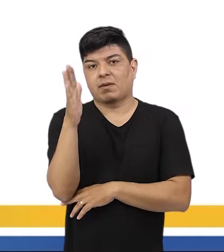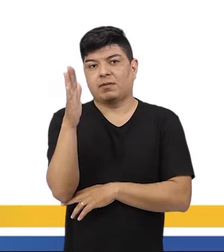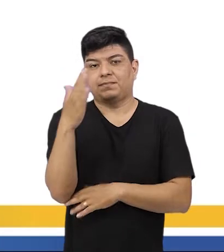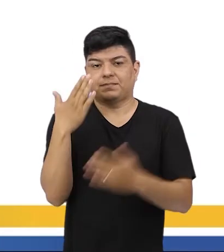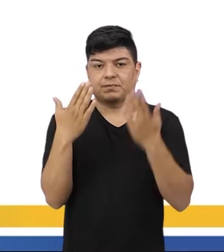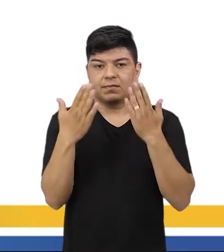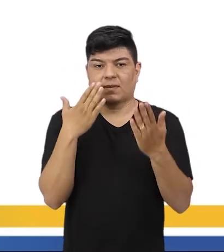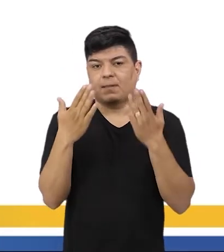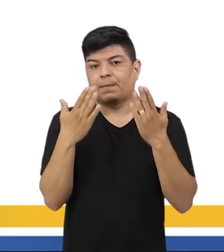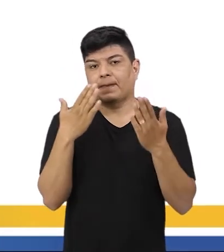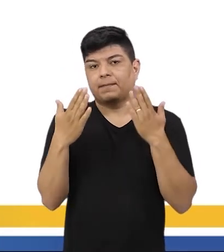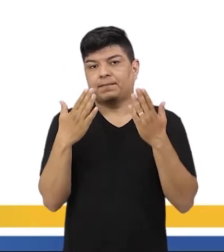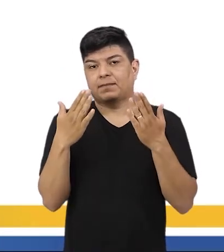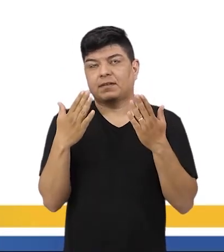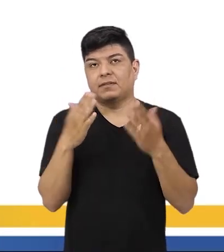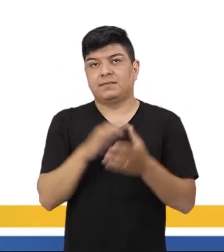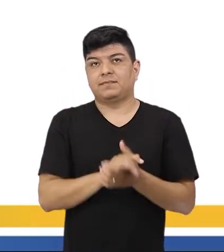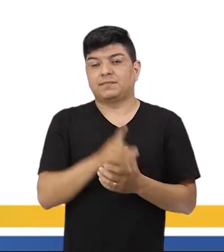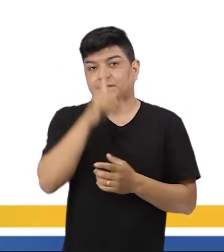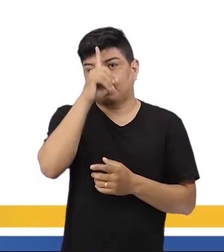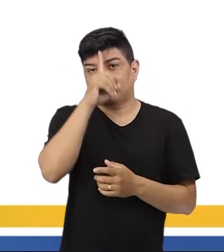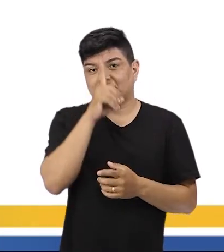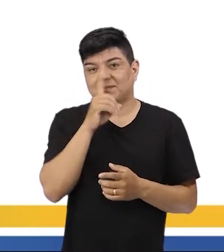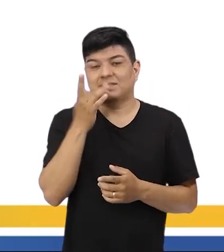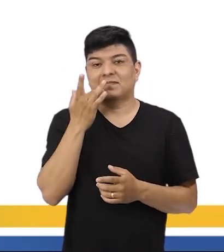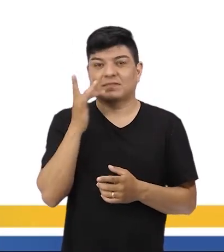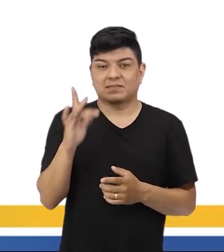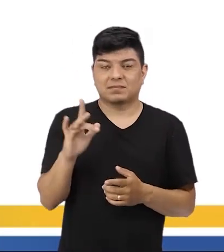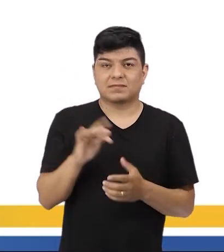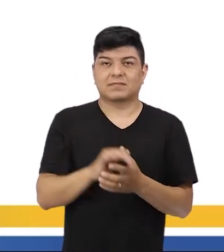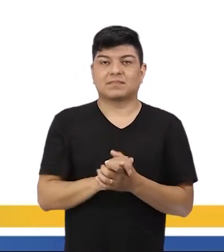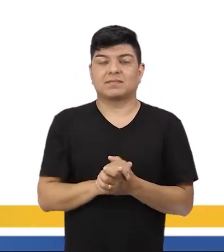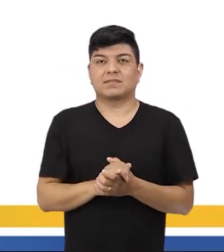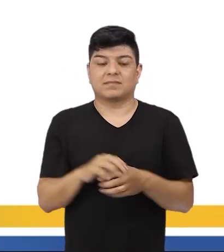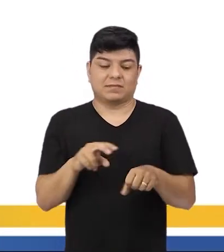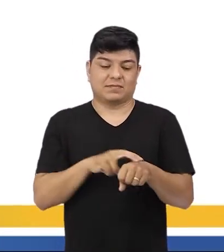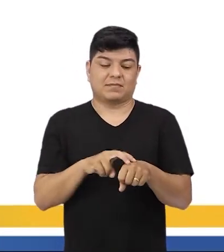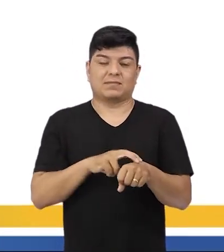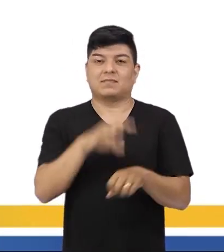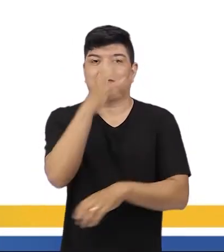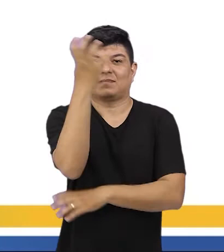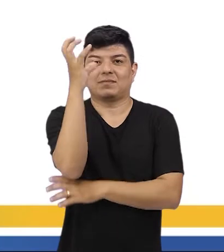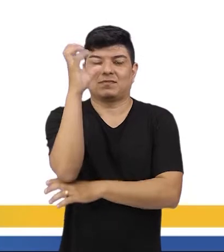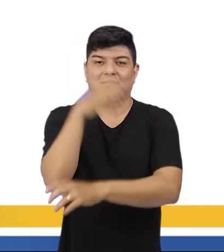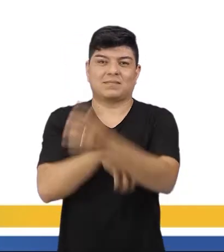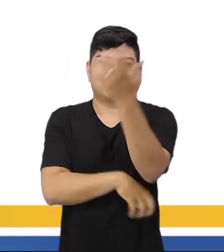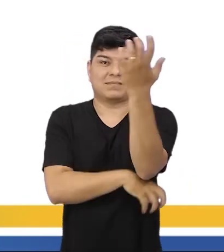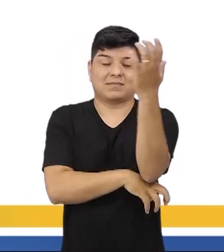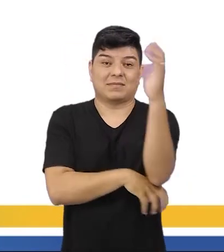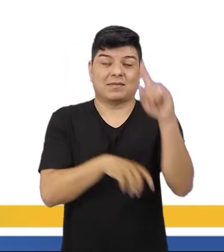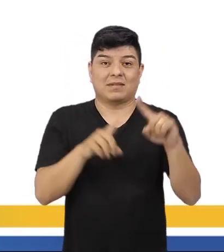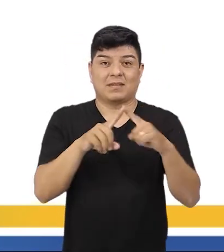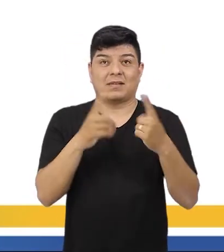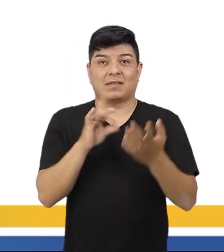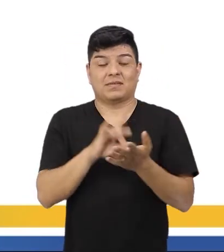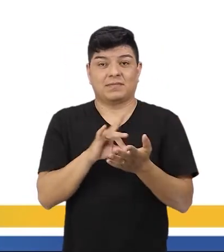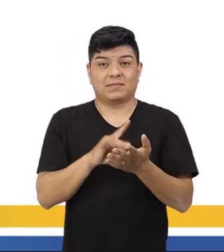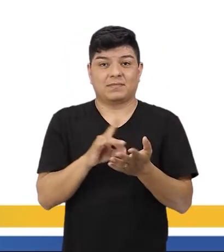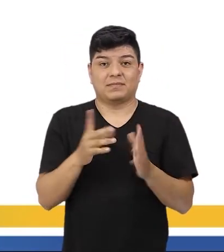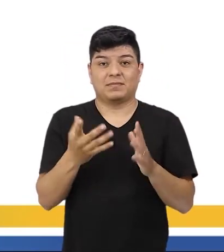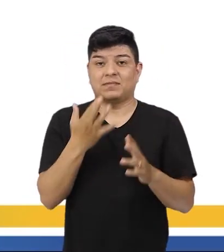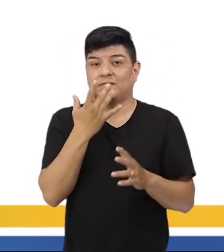porque a gente associa muito, né? O amarelo é o ouro, o verde é as florestas, mas, na verdade, são